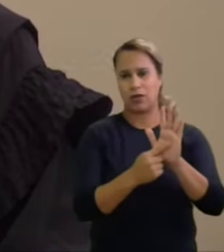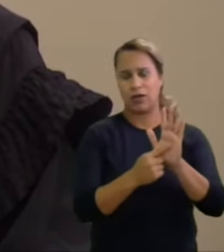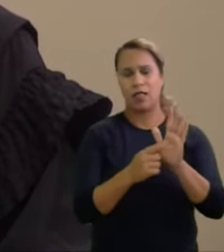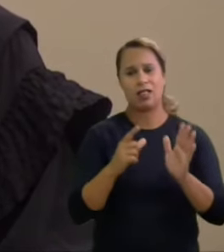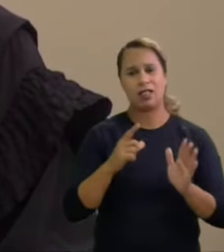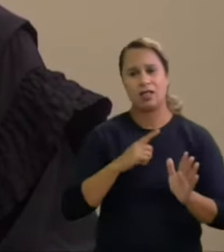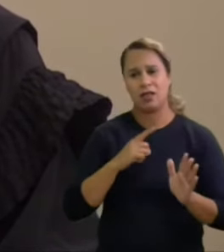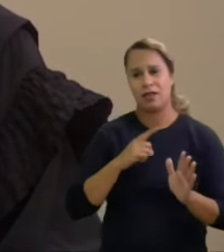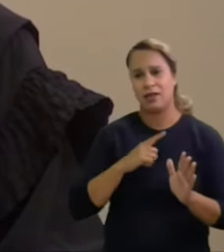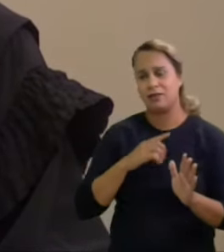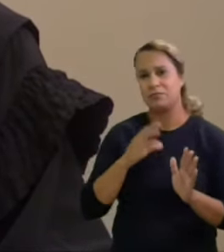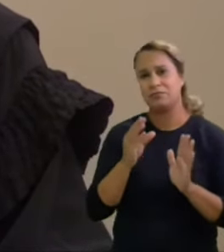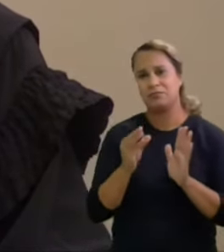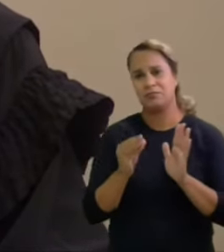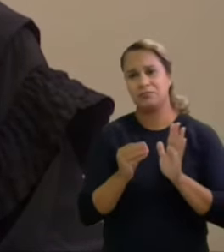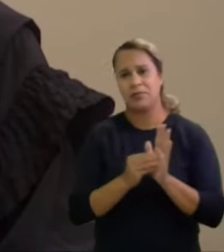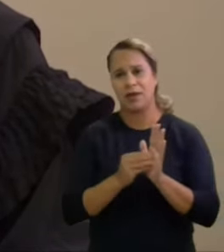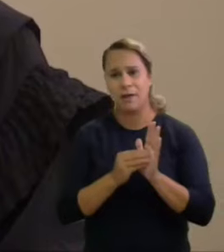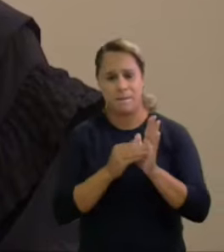emprego de recursos